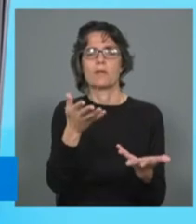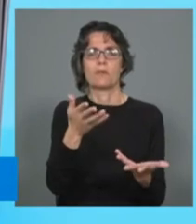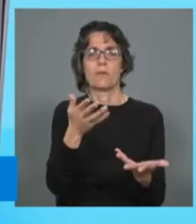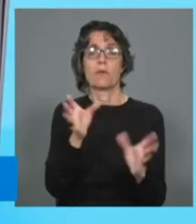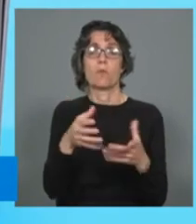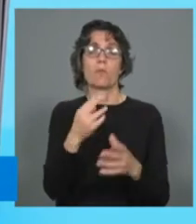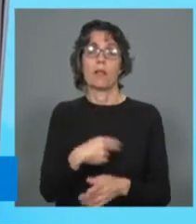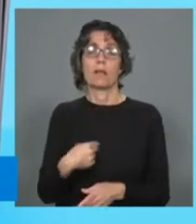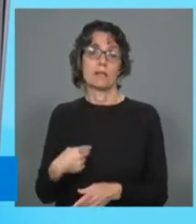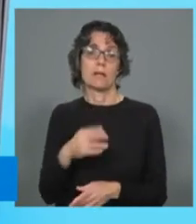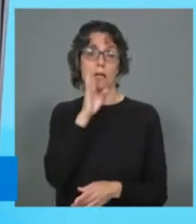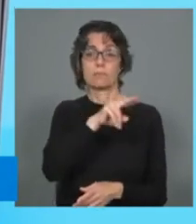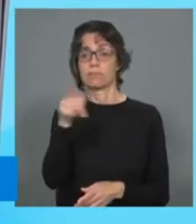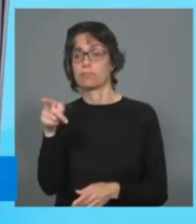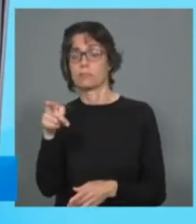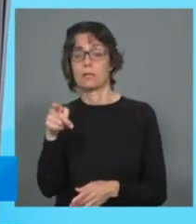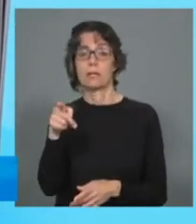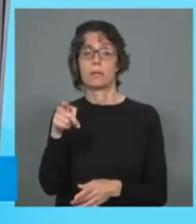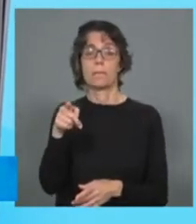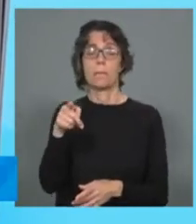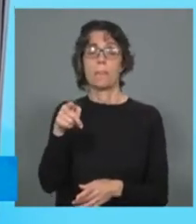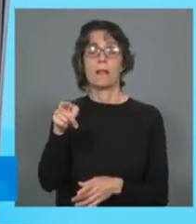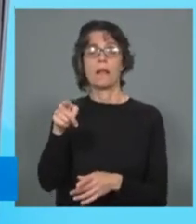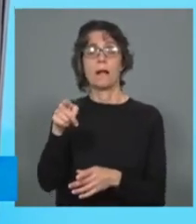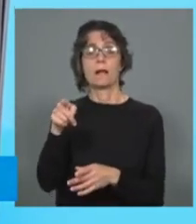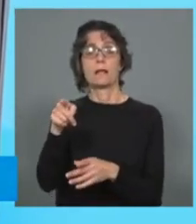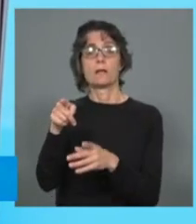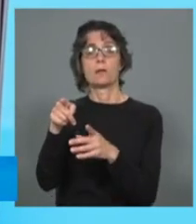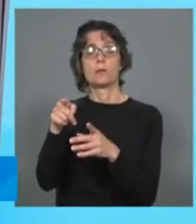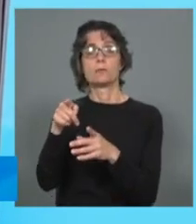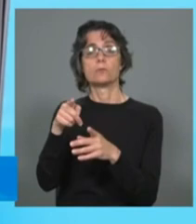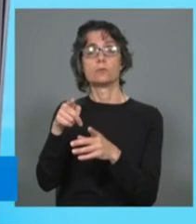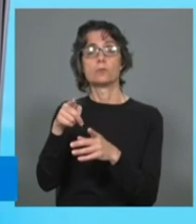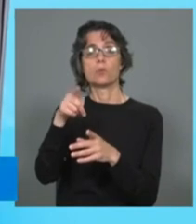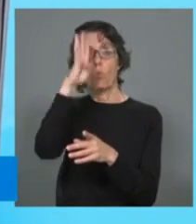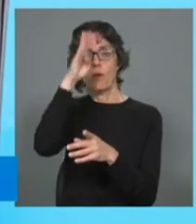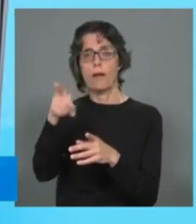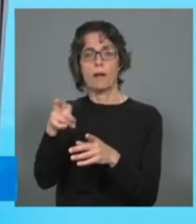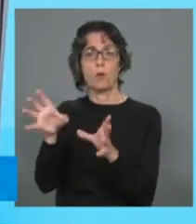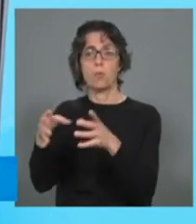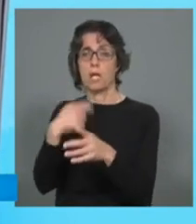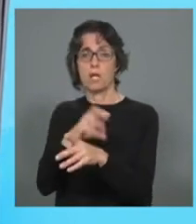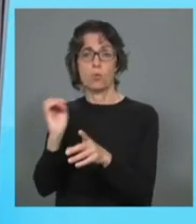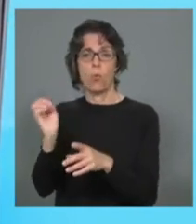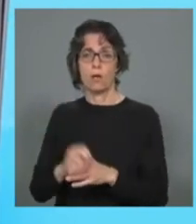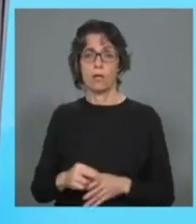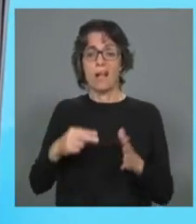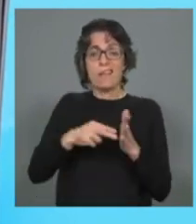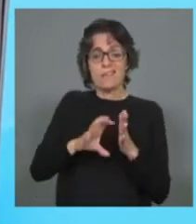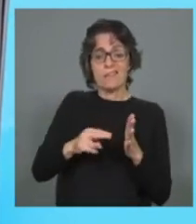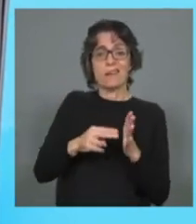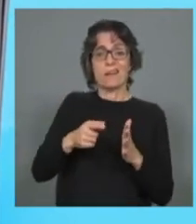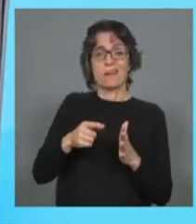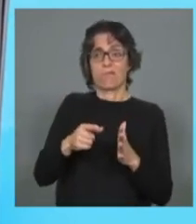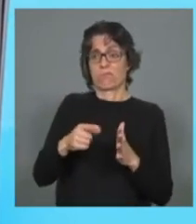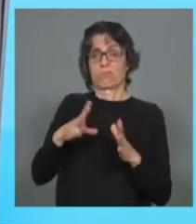olharmos para o vizinho do Iraque não há praticamente comunidade cristã, se olharmos para a Síria também está drasticamente reduzida e